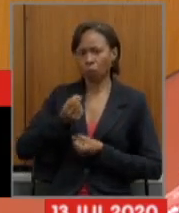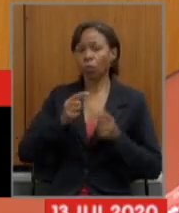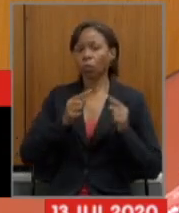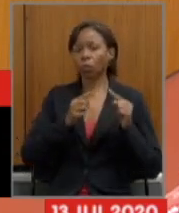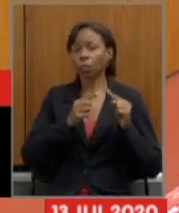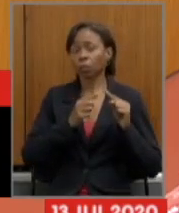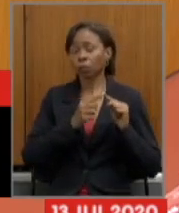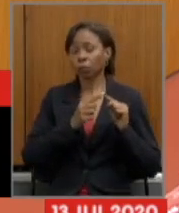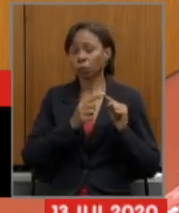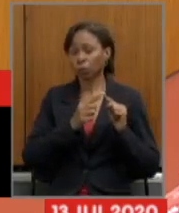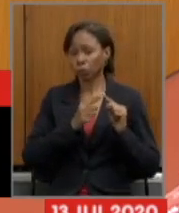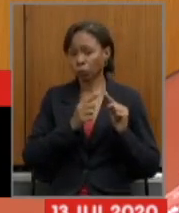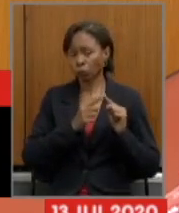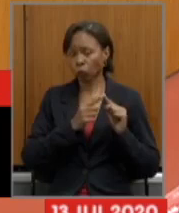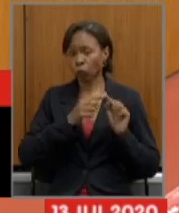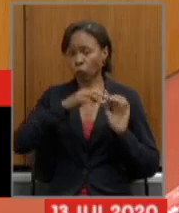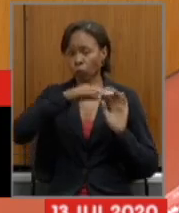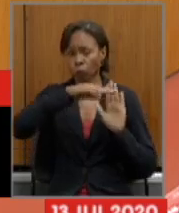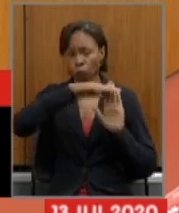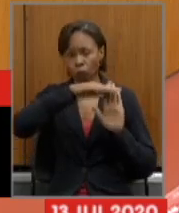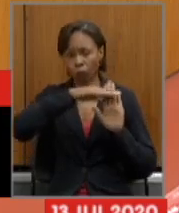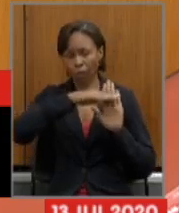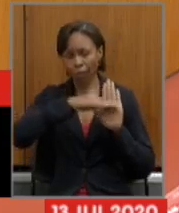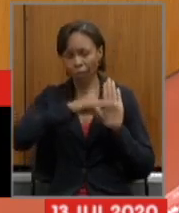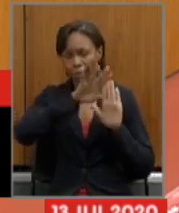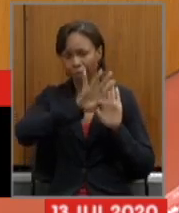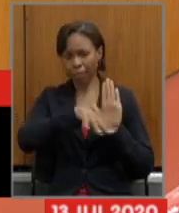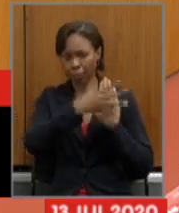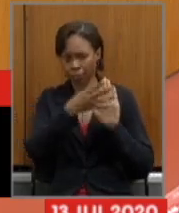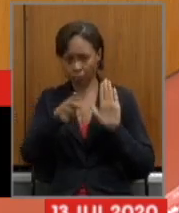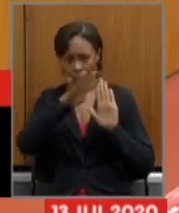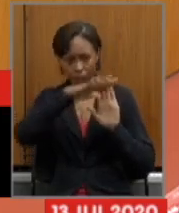a tabela é a seguinte.